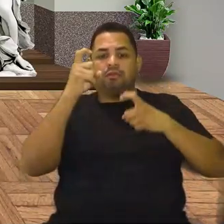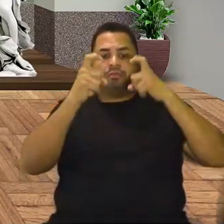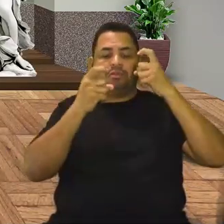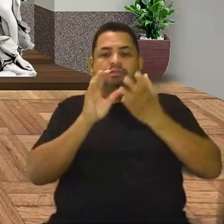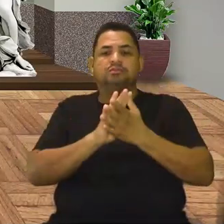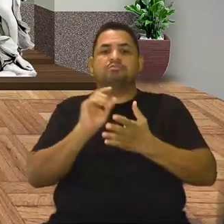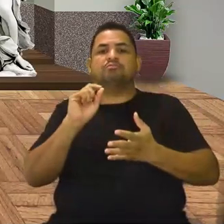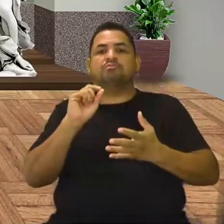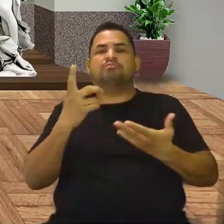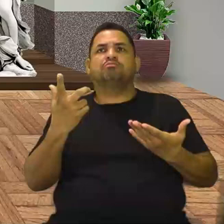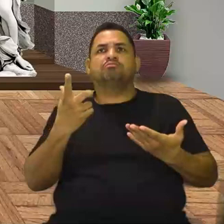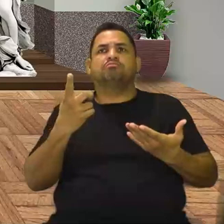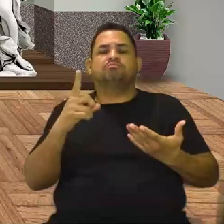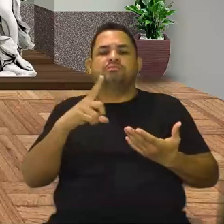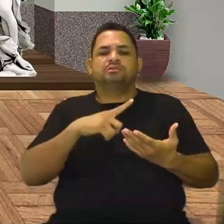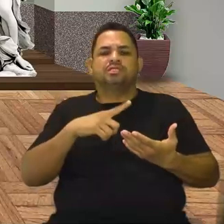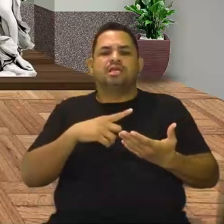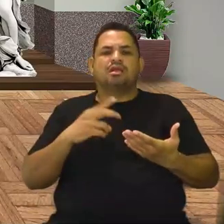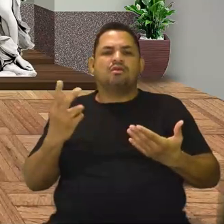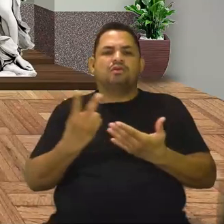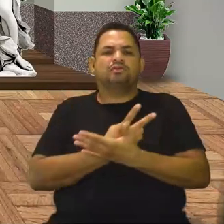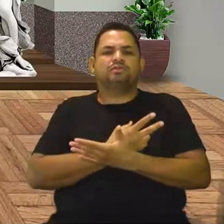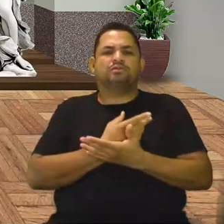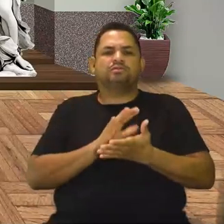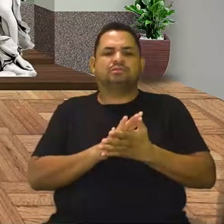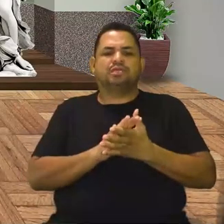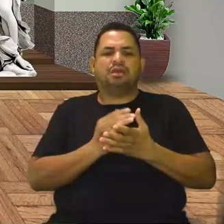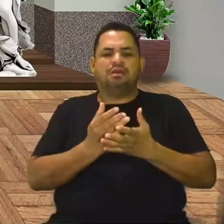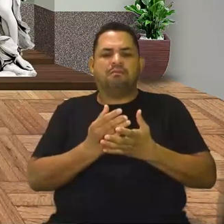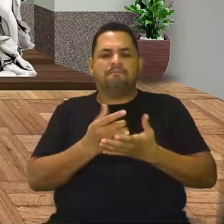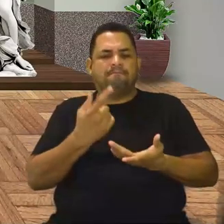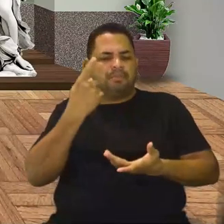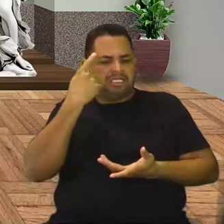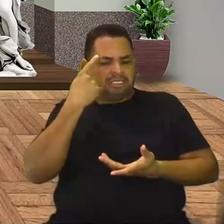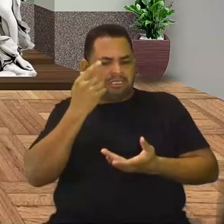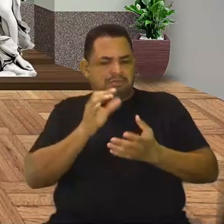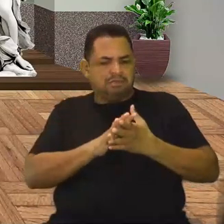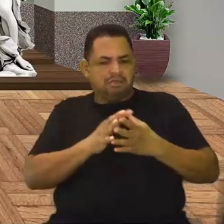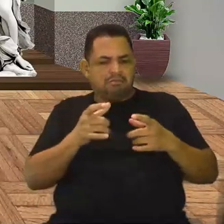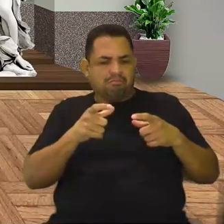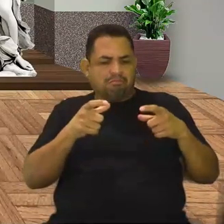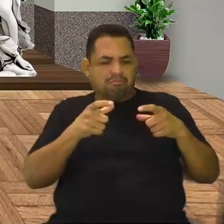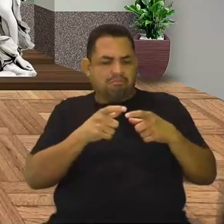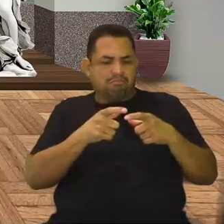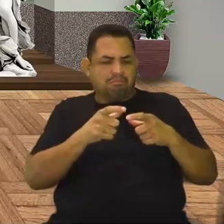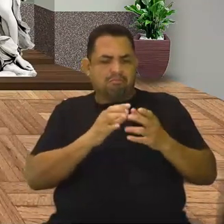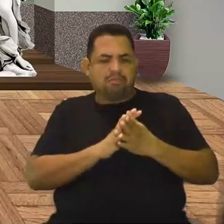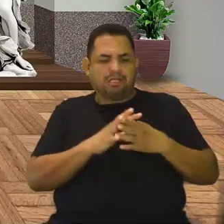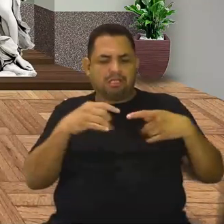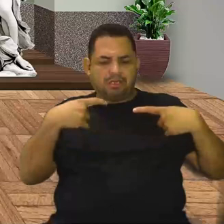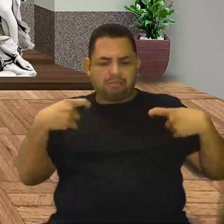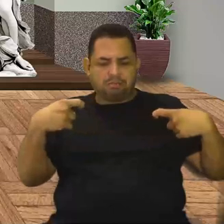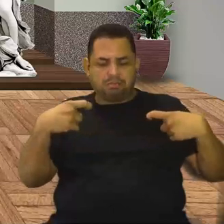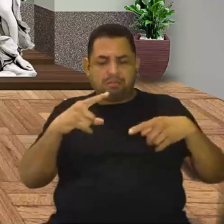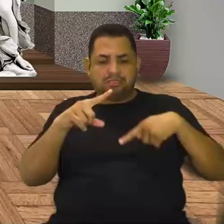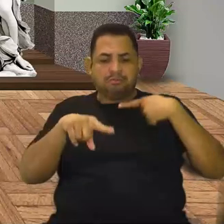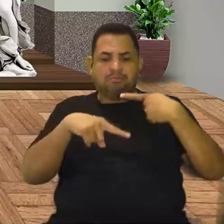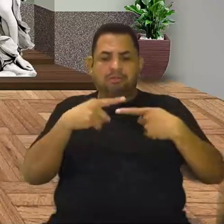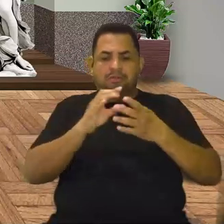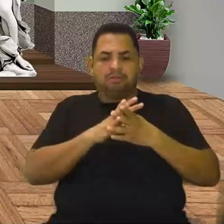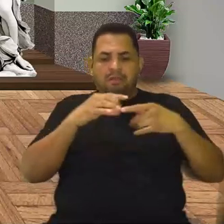teria uma proporção pequena, essa guerra começa a ter uma proporção envolvendo outros continentes, outros países fora